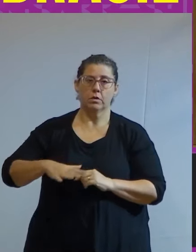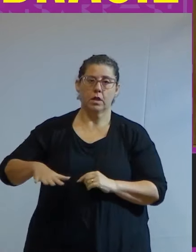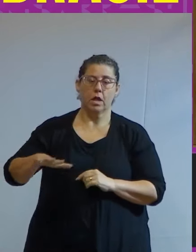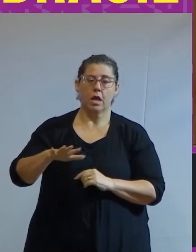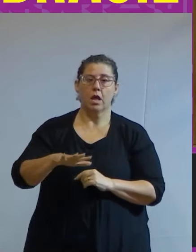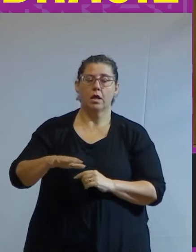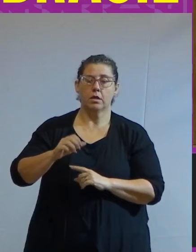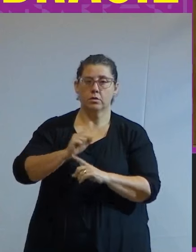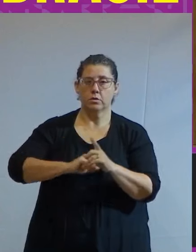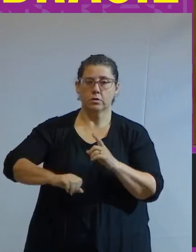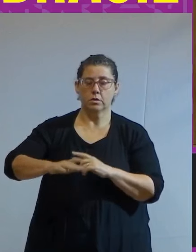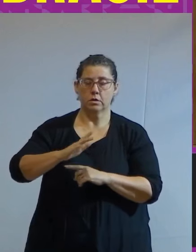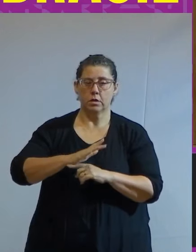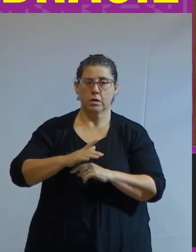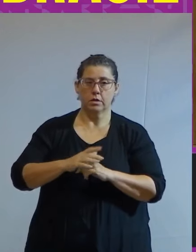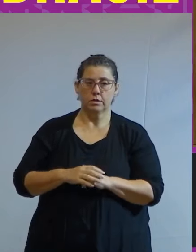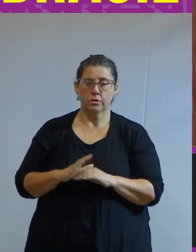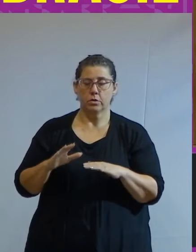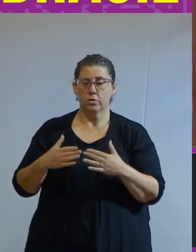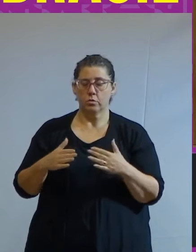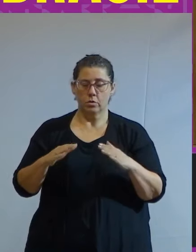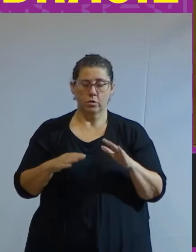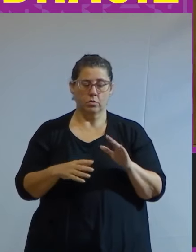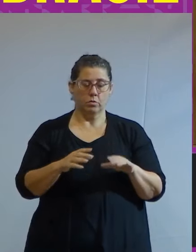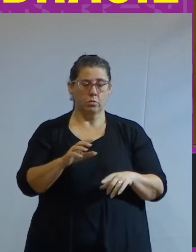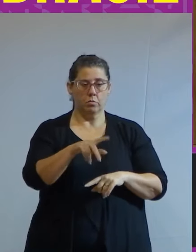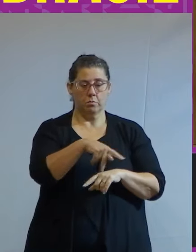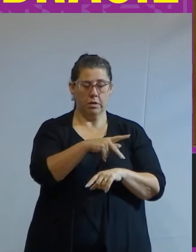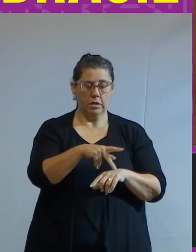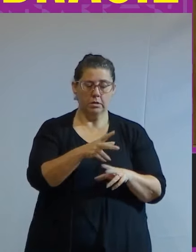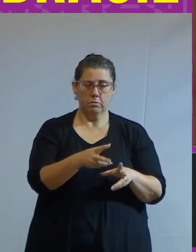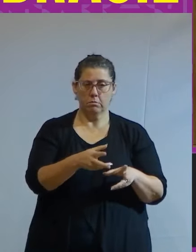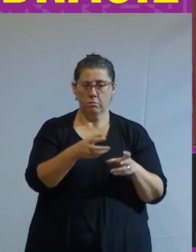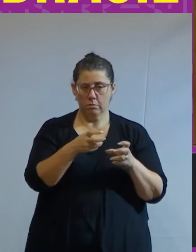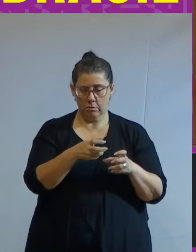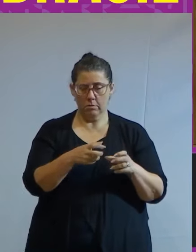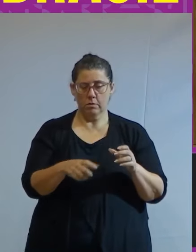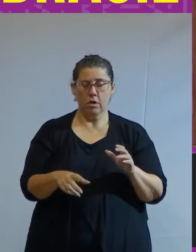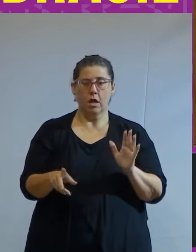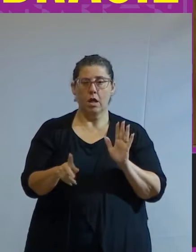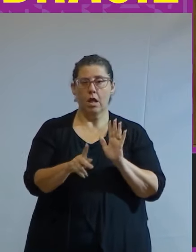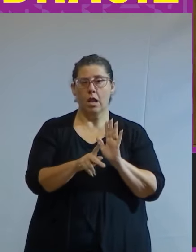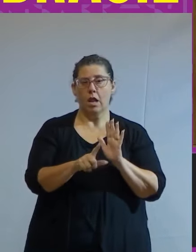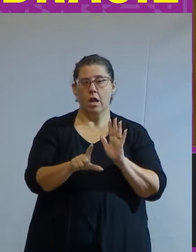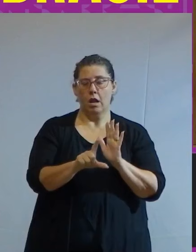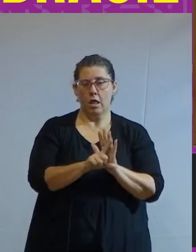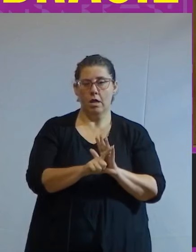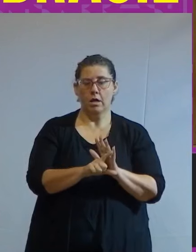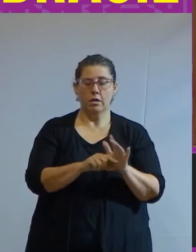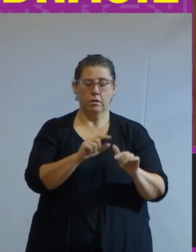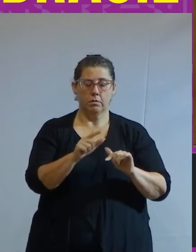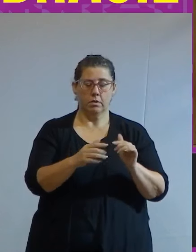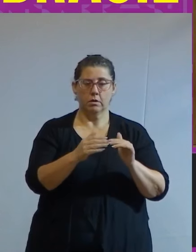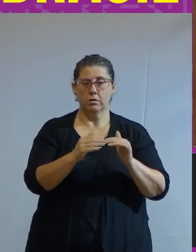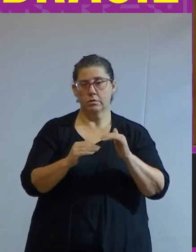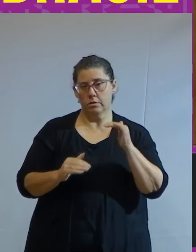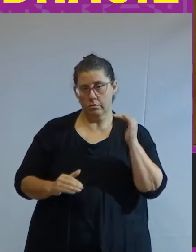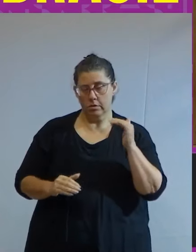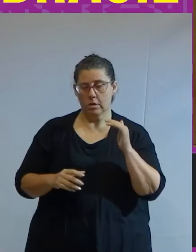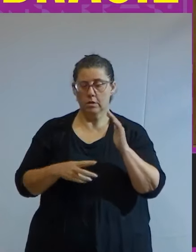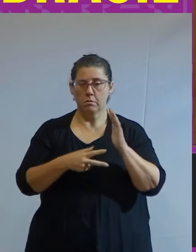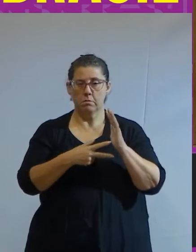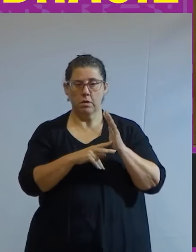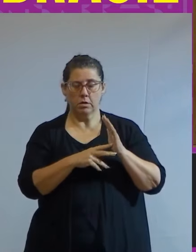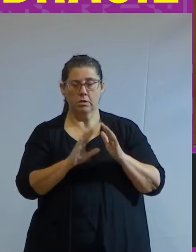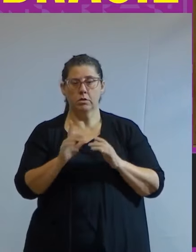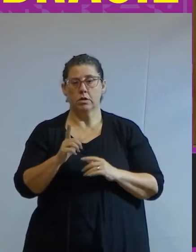sociedade civil quando o Estado reconhece por exemplo através de leis trabalhistas a desigualdade de partida